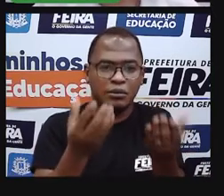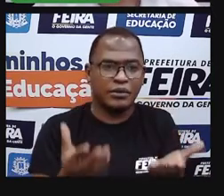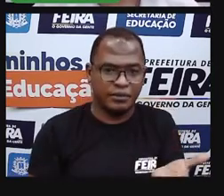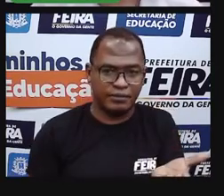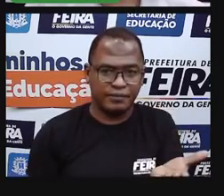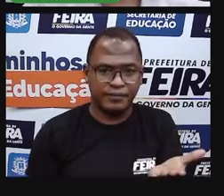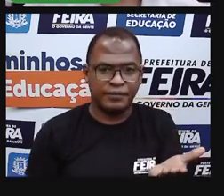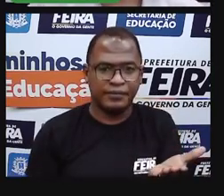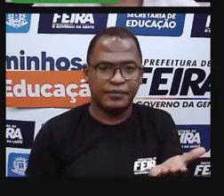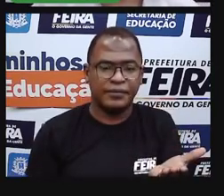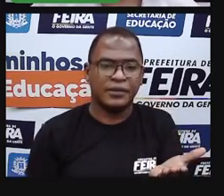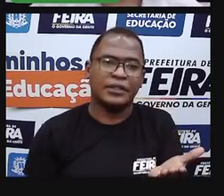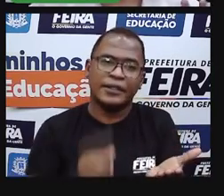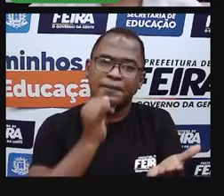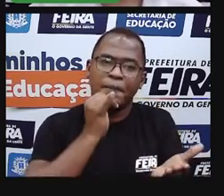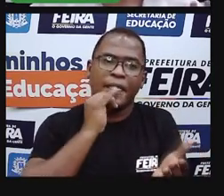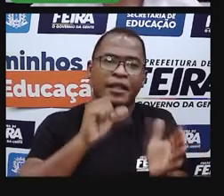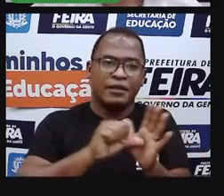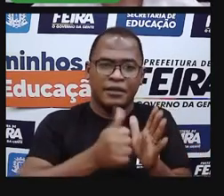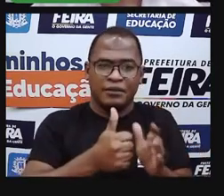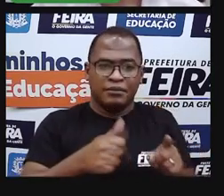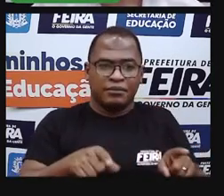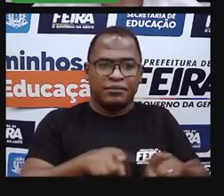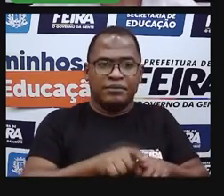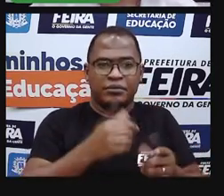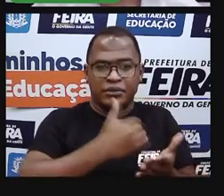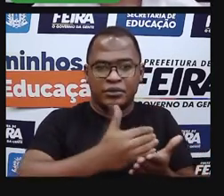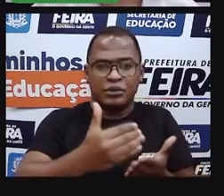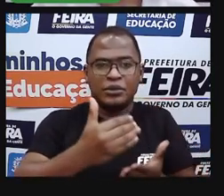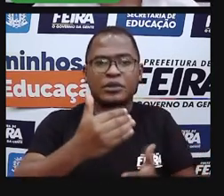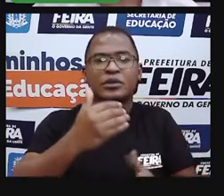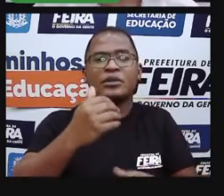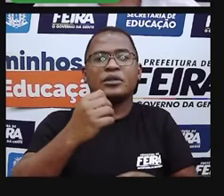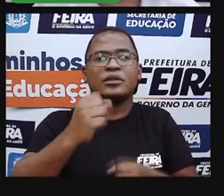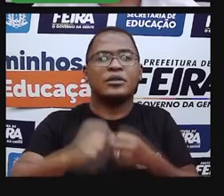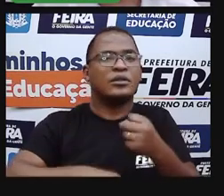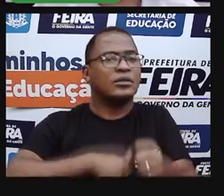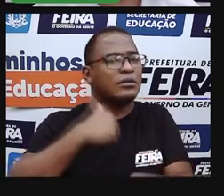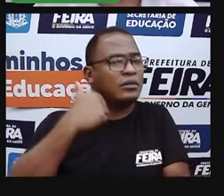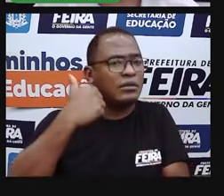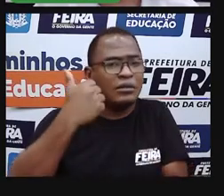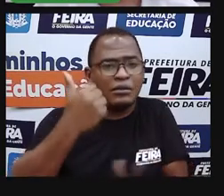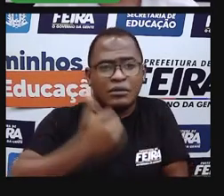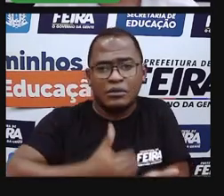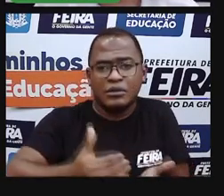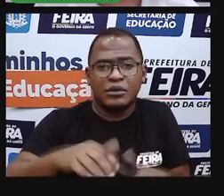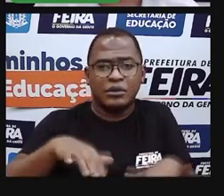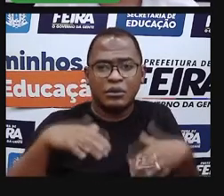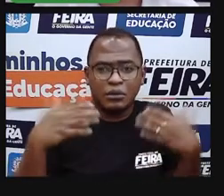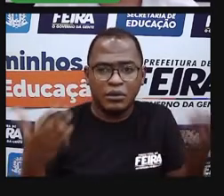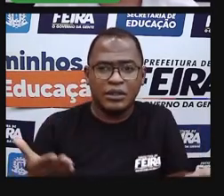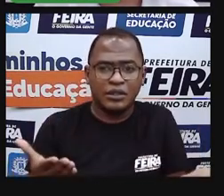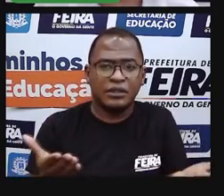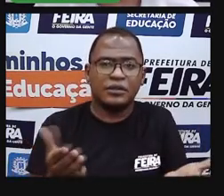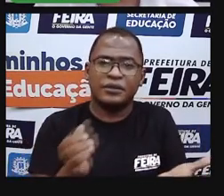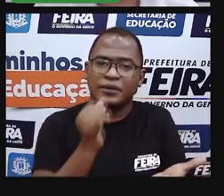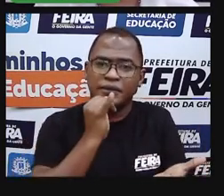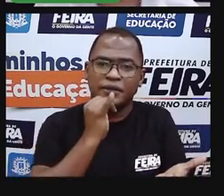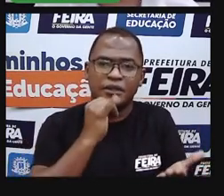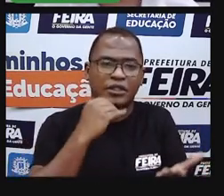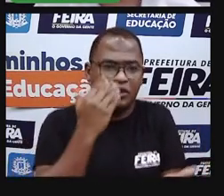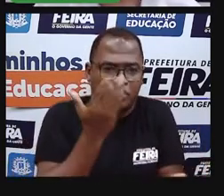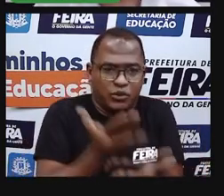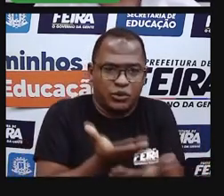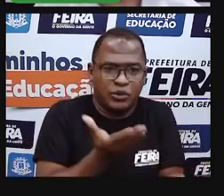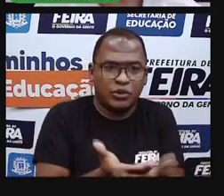foram originárias, começaram essa trajetória toda de Feira de Santana. Então, a gente iniciou o estudo da nossa